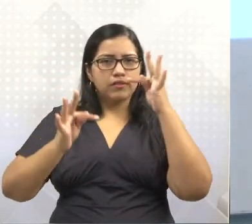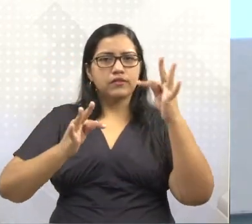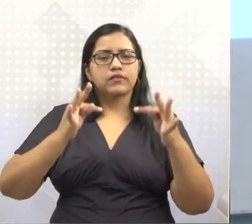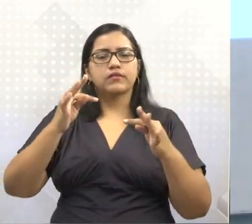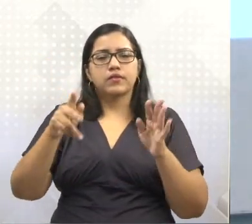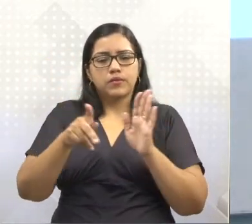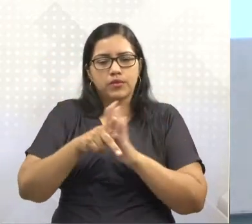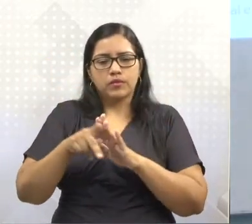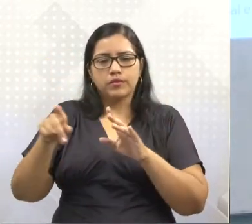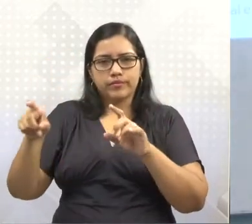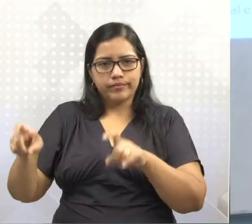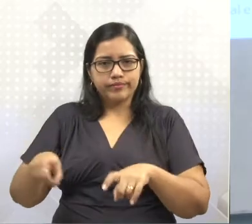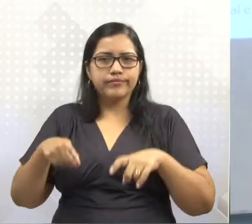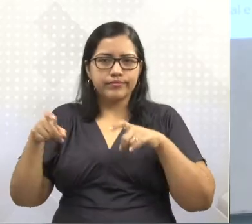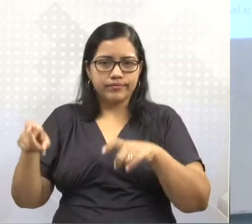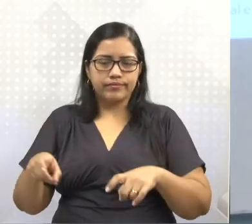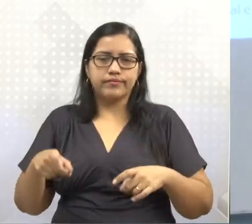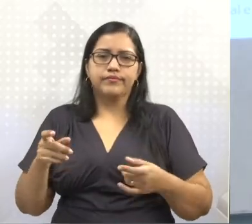agropecuária.